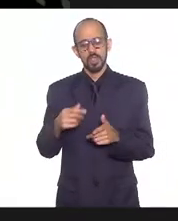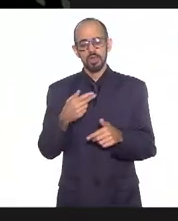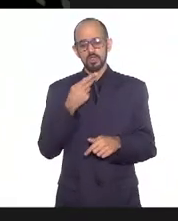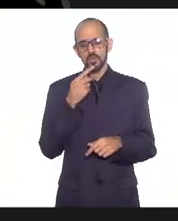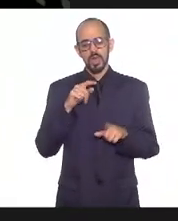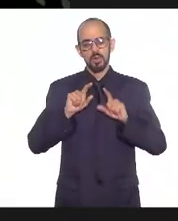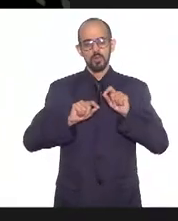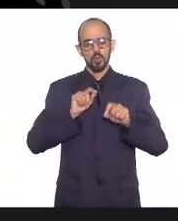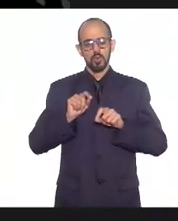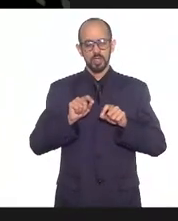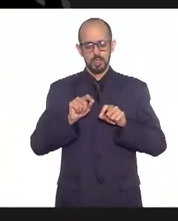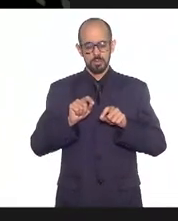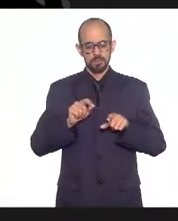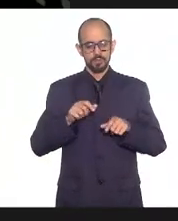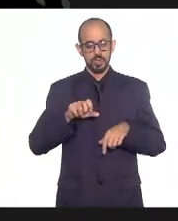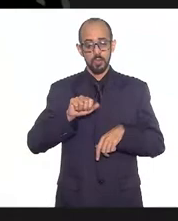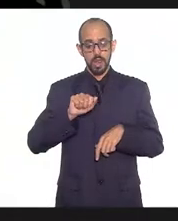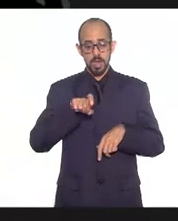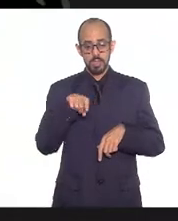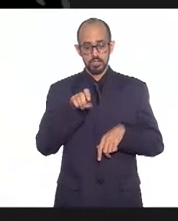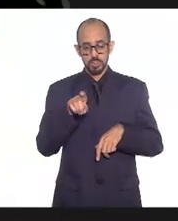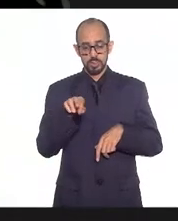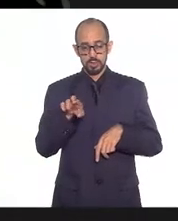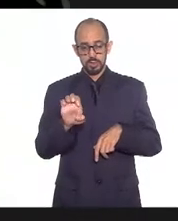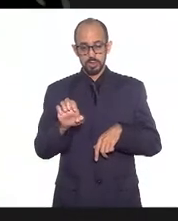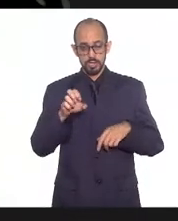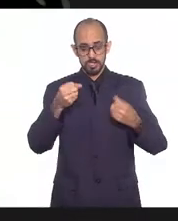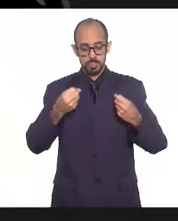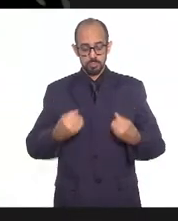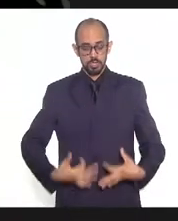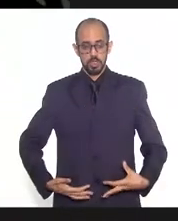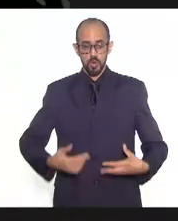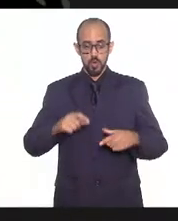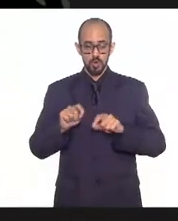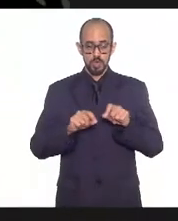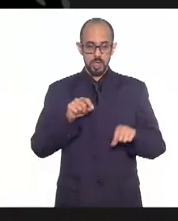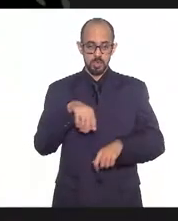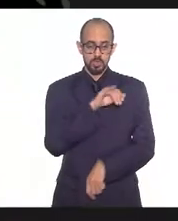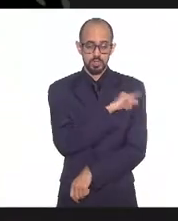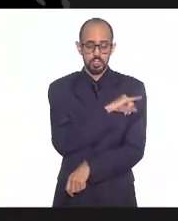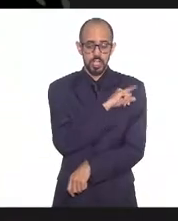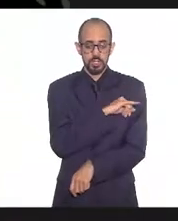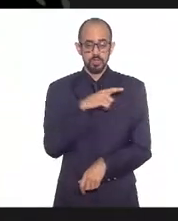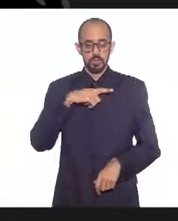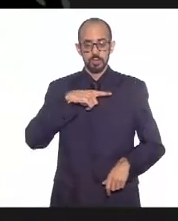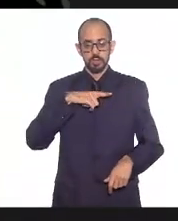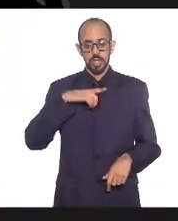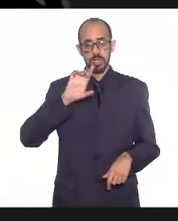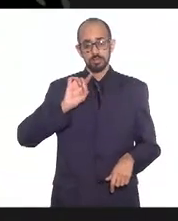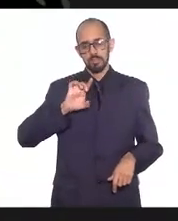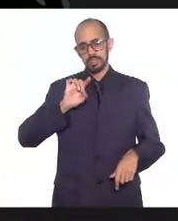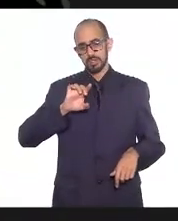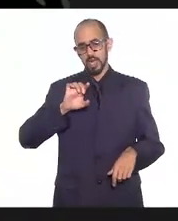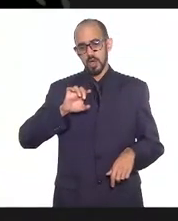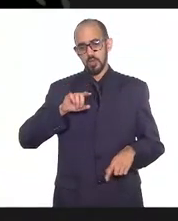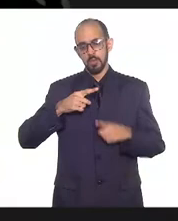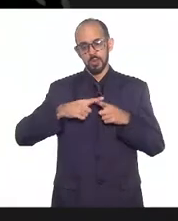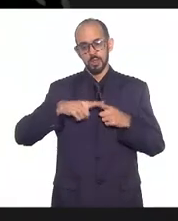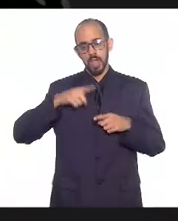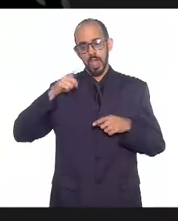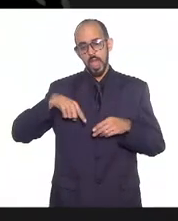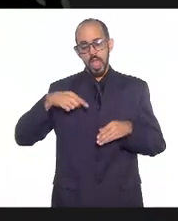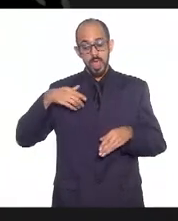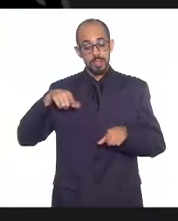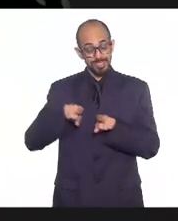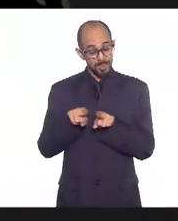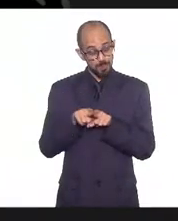coloca muito bem, Alexandre e o doutor Ricardo, que o Rio de Janeiro tem algumas particularidades. O Rio de Janeiro é uma das portas de entrada do Brasil.